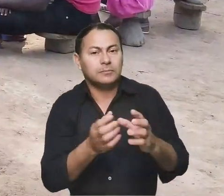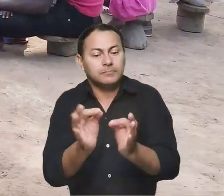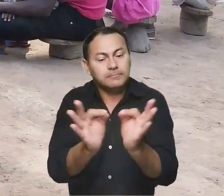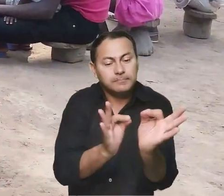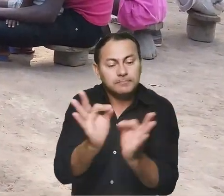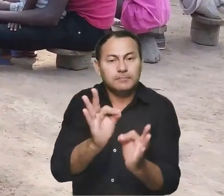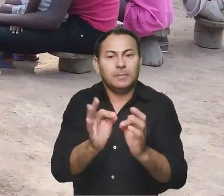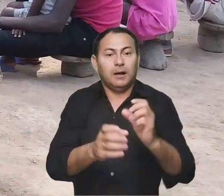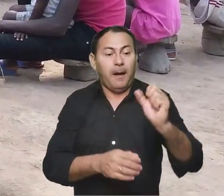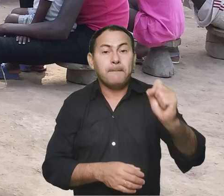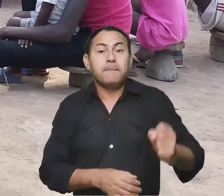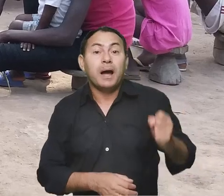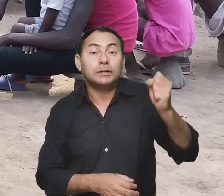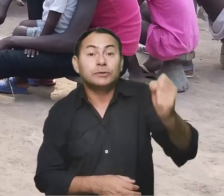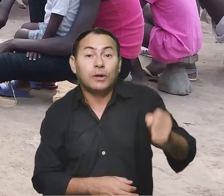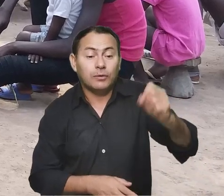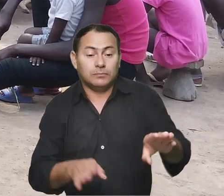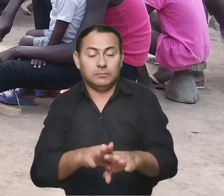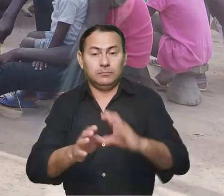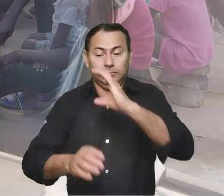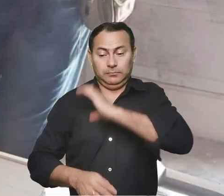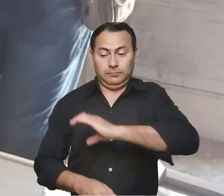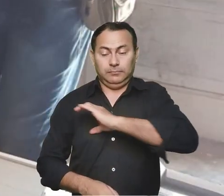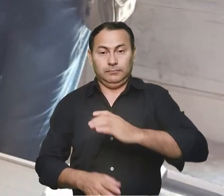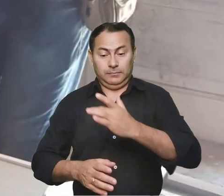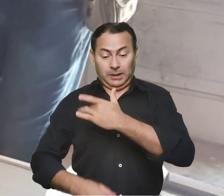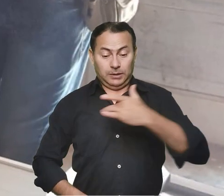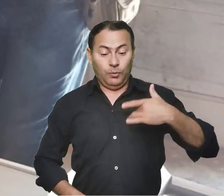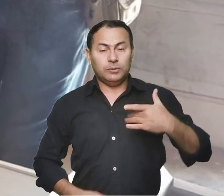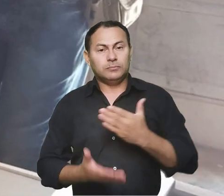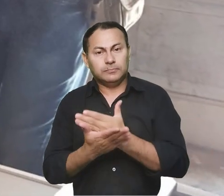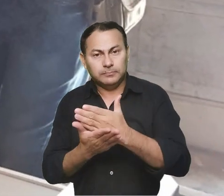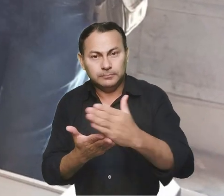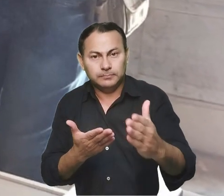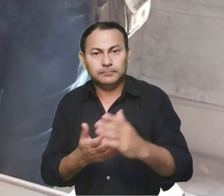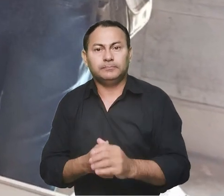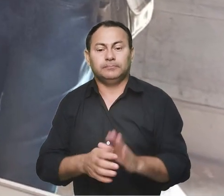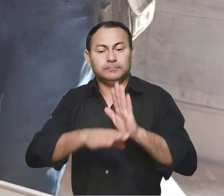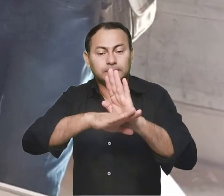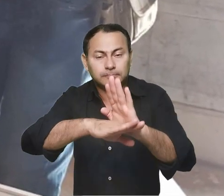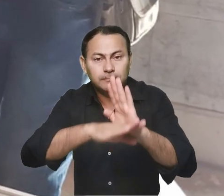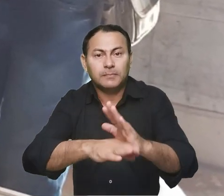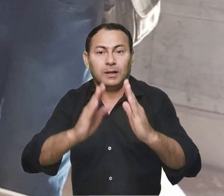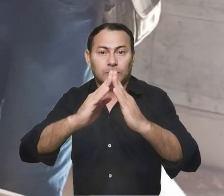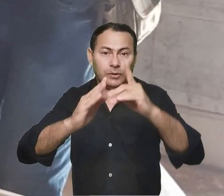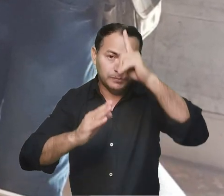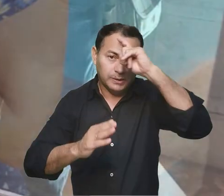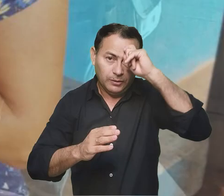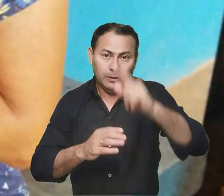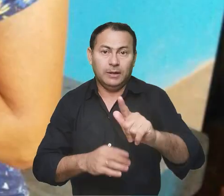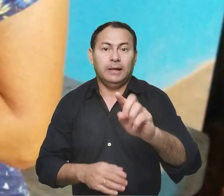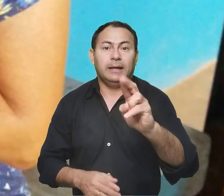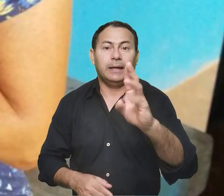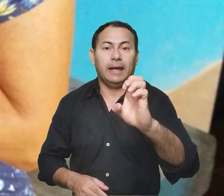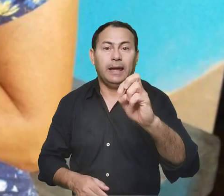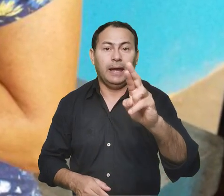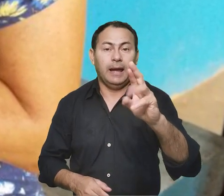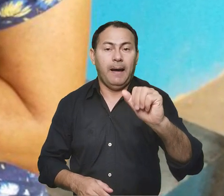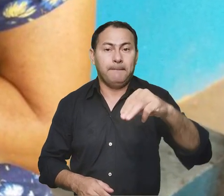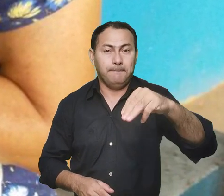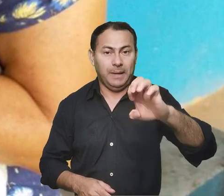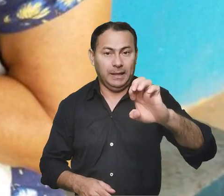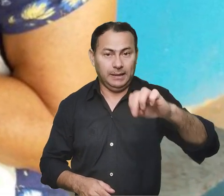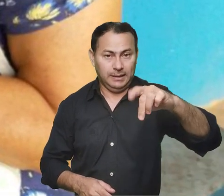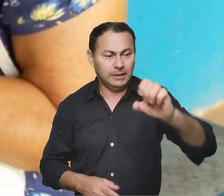começaram a organizar a pastoral e a catequese. E na saúde, começaram a ajudar no Hospital Guerra Mendes,